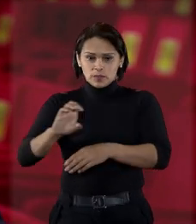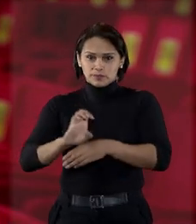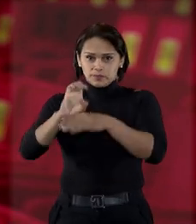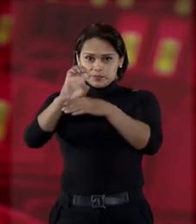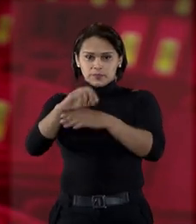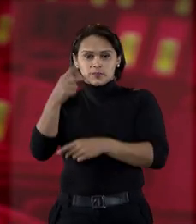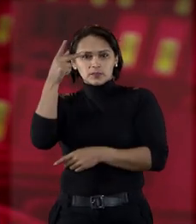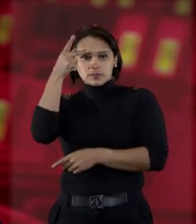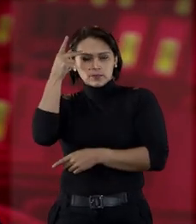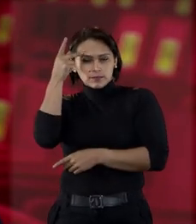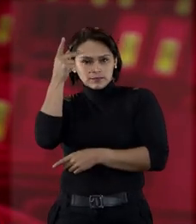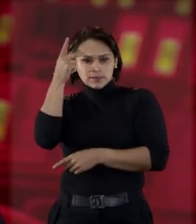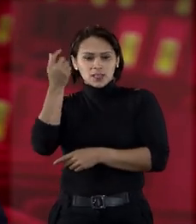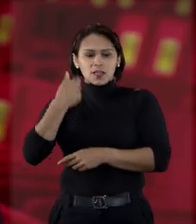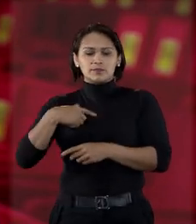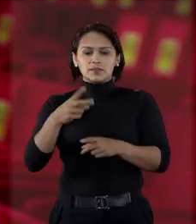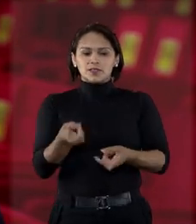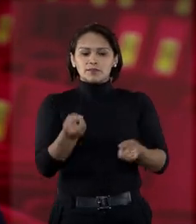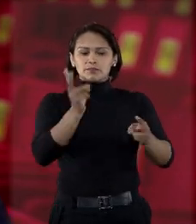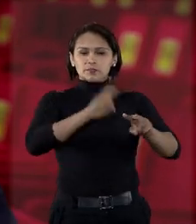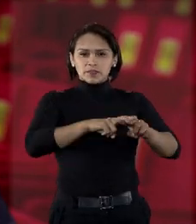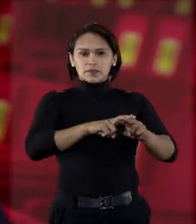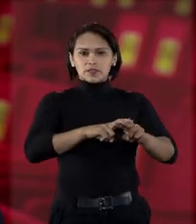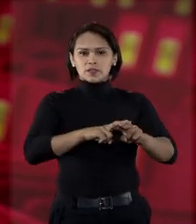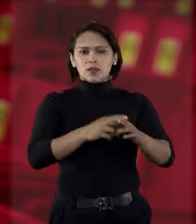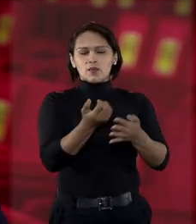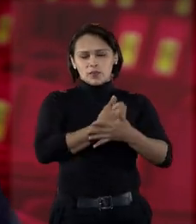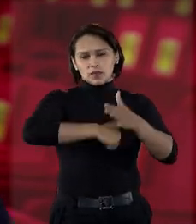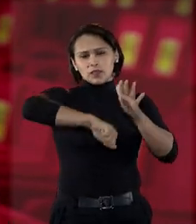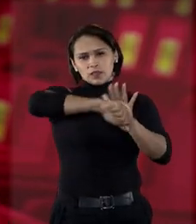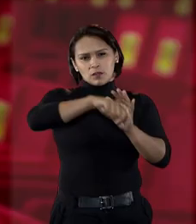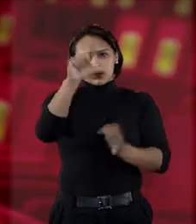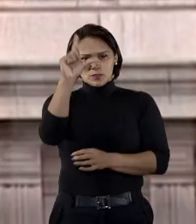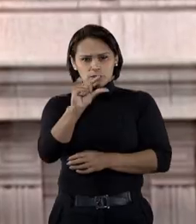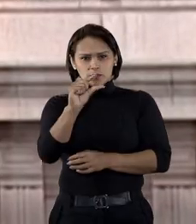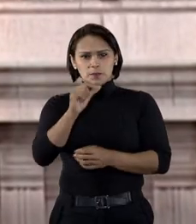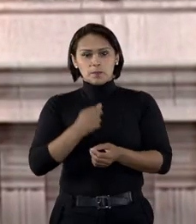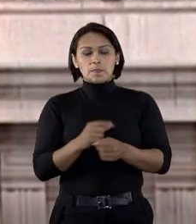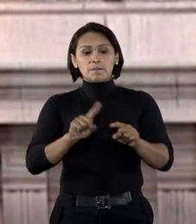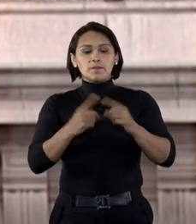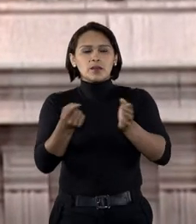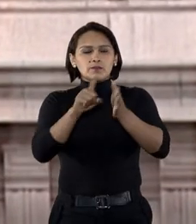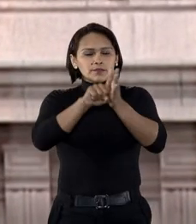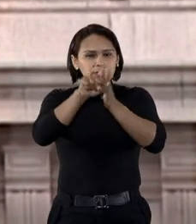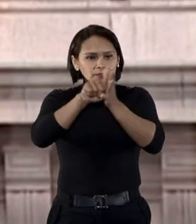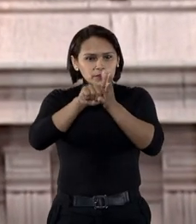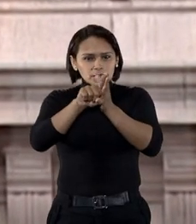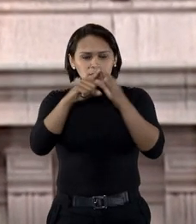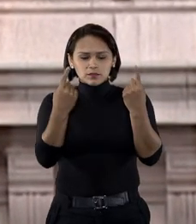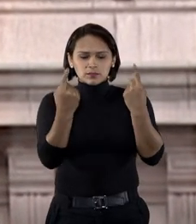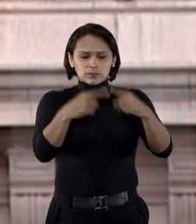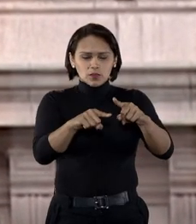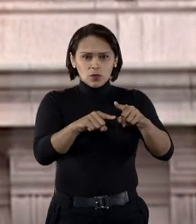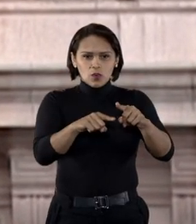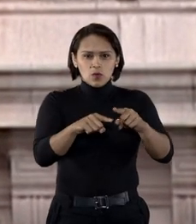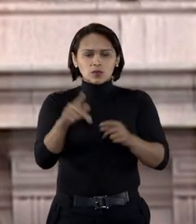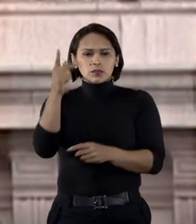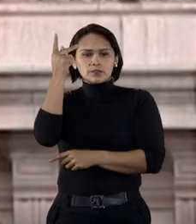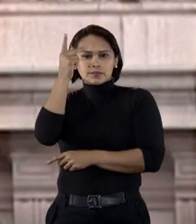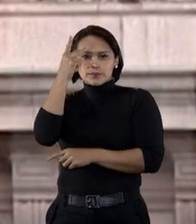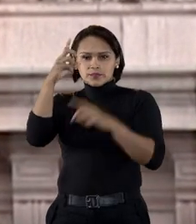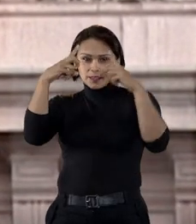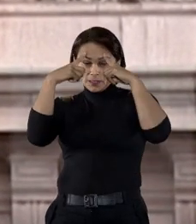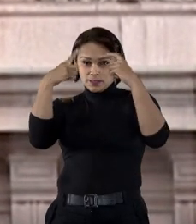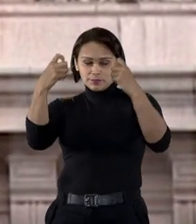governo do estado de São Paulo na repressão e prevenção dos crimes. Ao analisar o recurso contra a decisão do Tribunal de